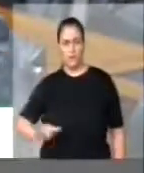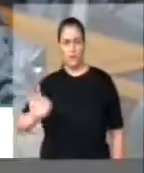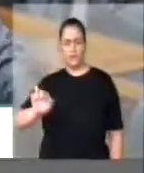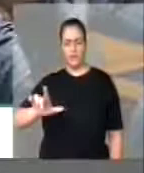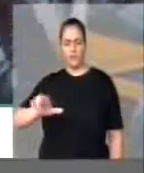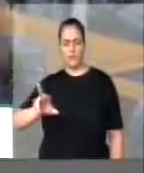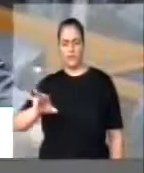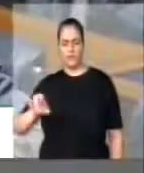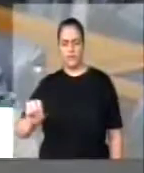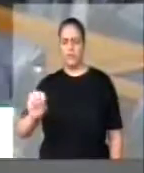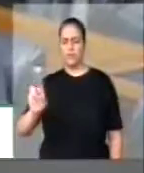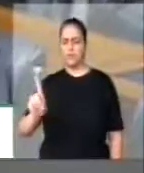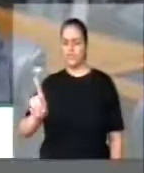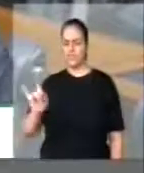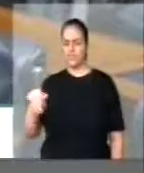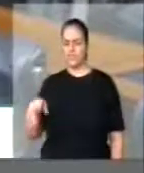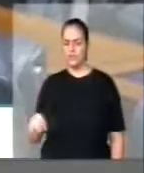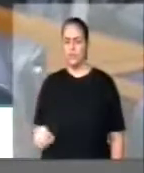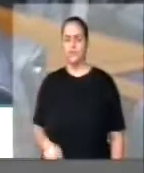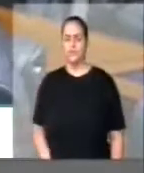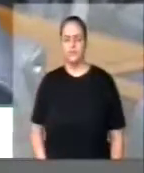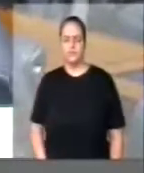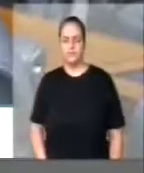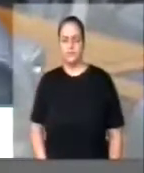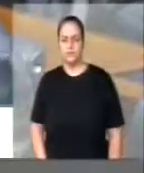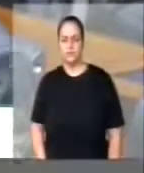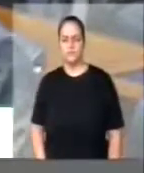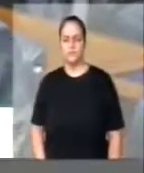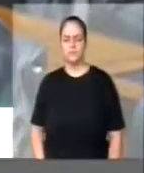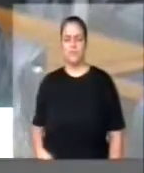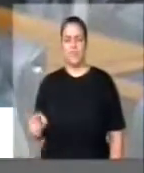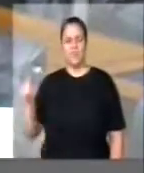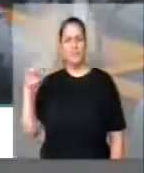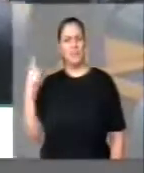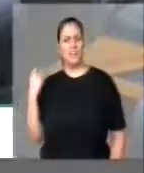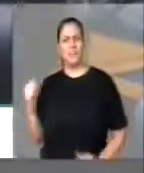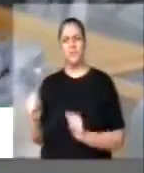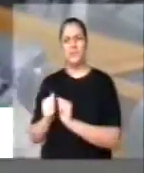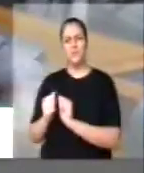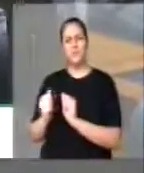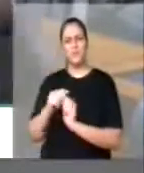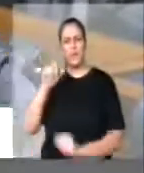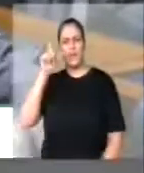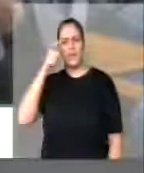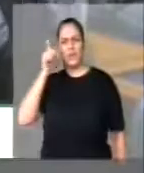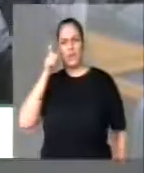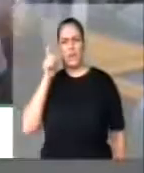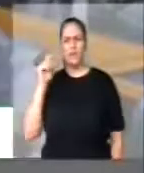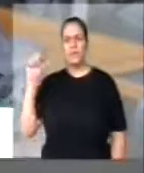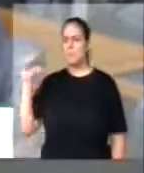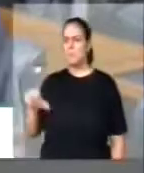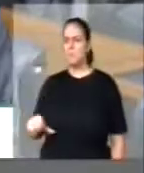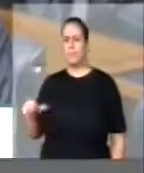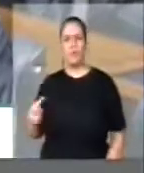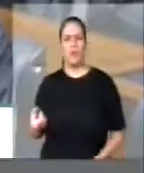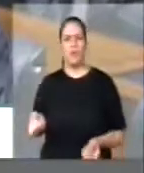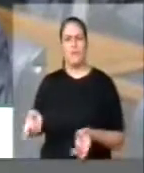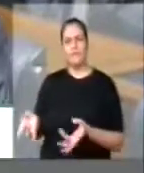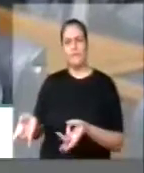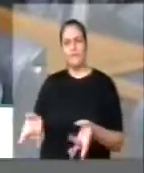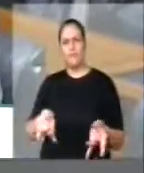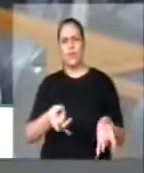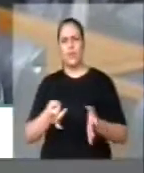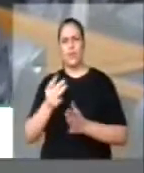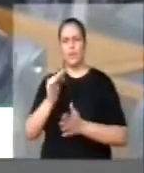a ele que era ligado aqui a Eduardo Cunha, o articulador de vendas de pareceres aqui nessa